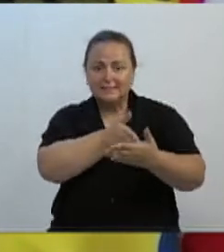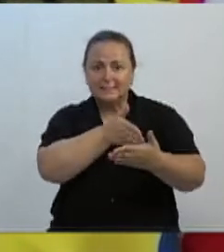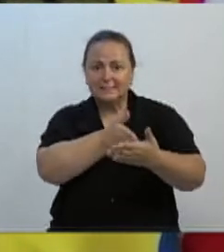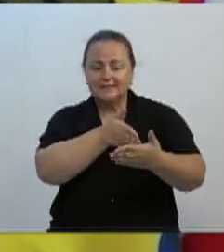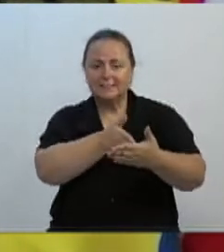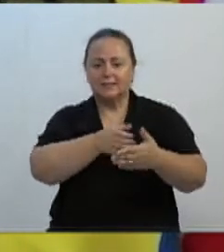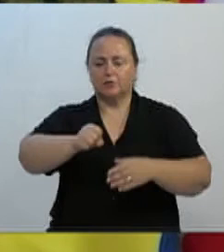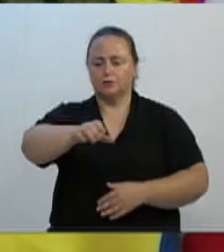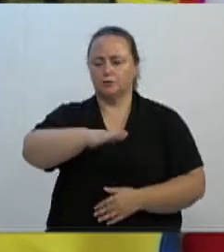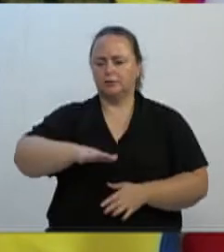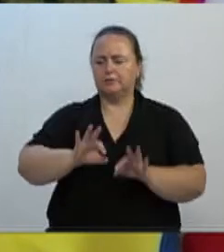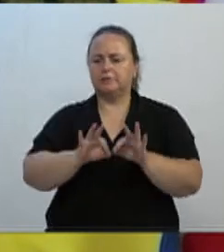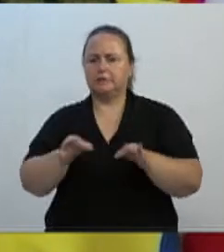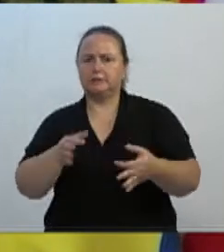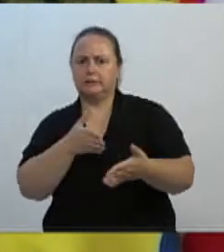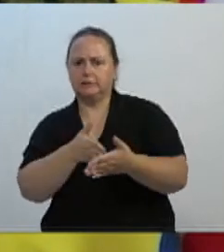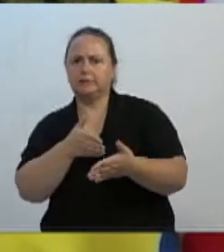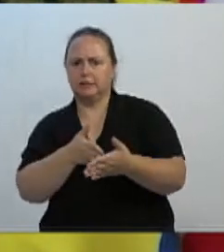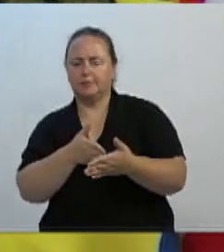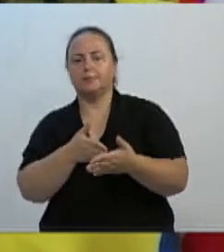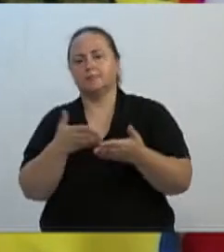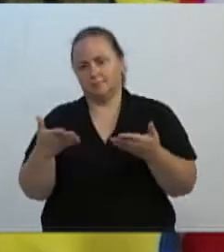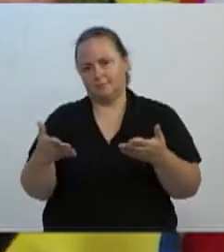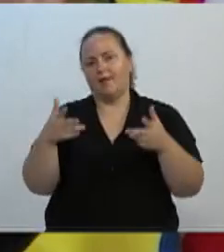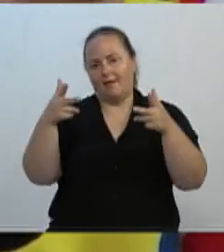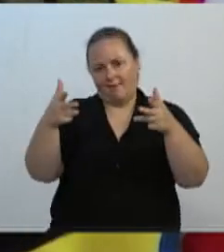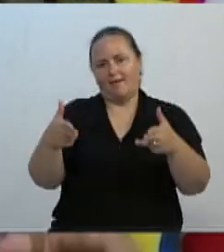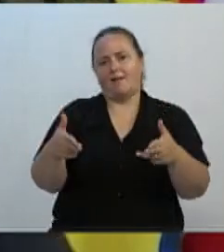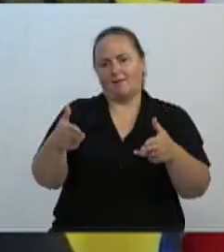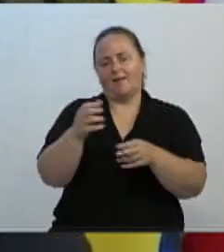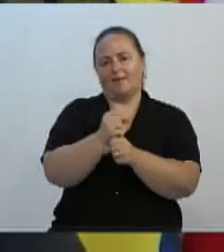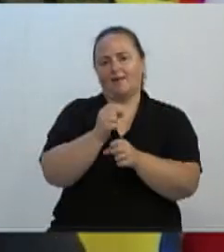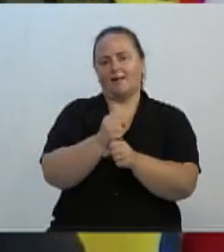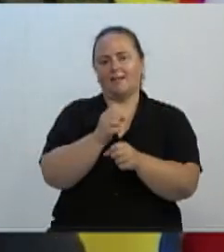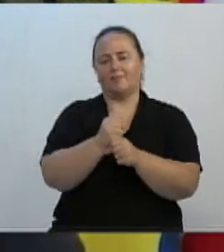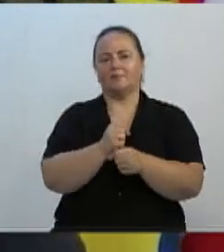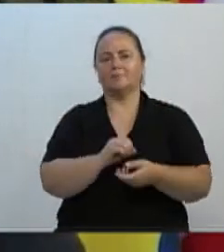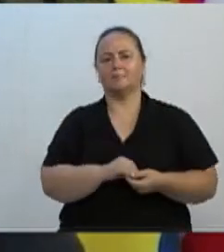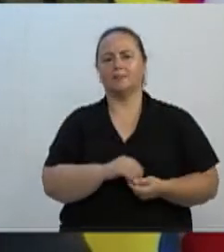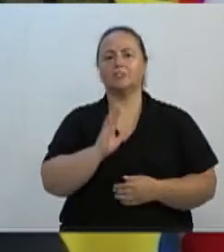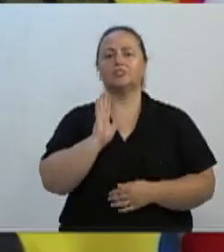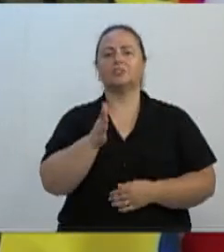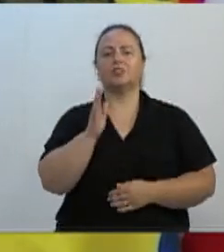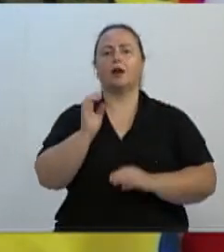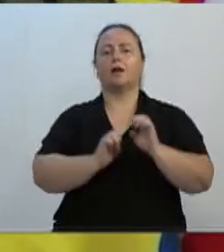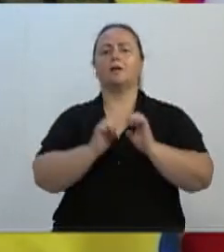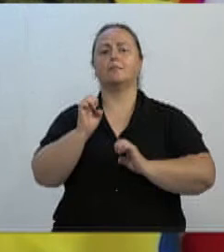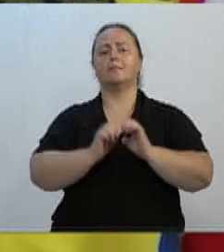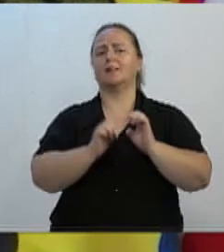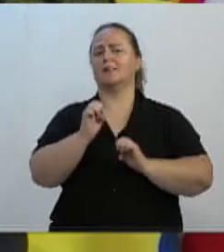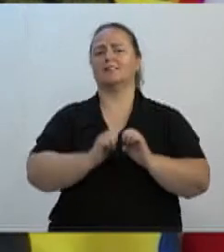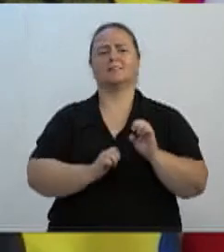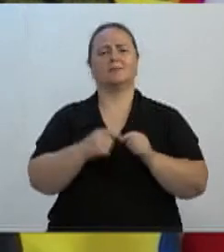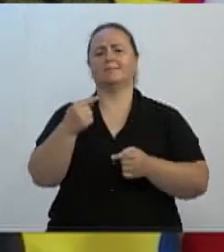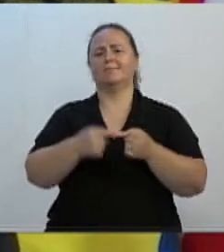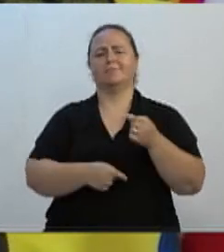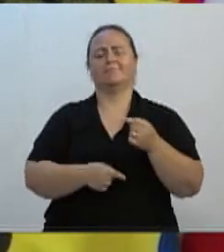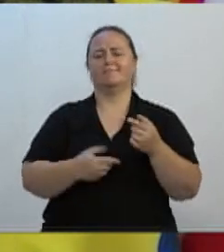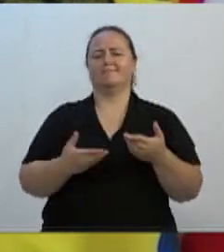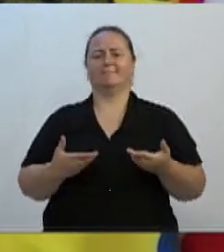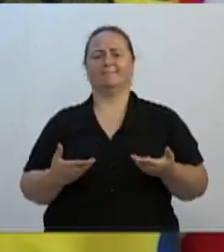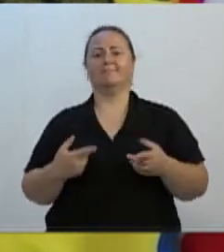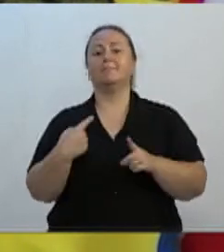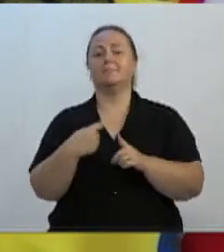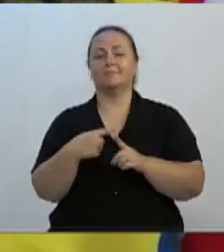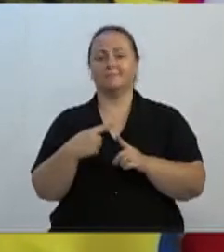sociedade simples limitada, que é o caso dos contadores, por si só é uma sociedade empresária. E isso também é equivocado por quê? No